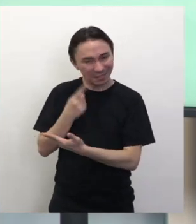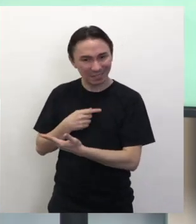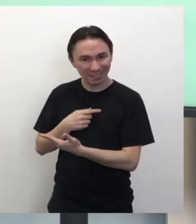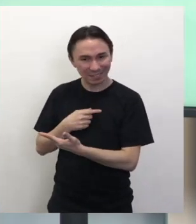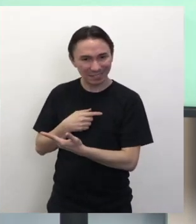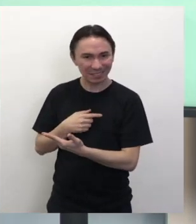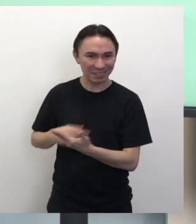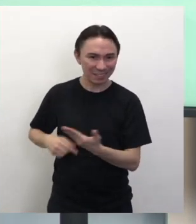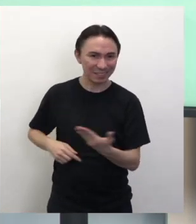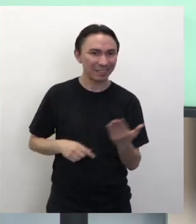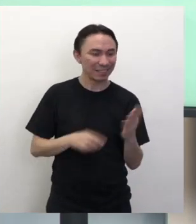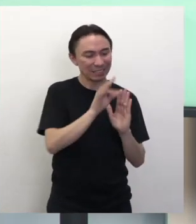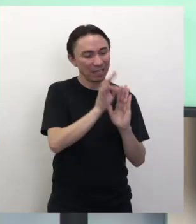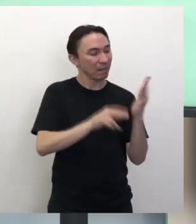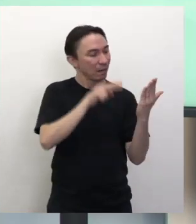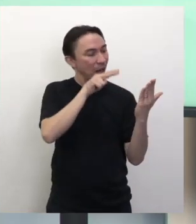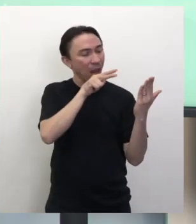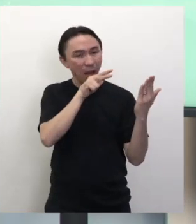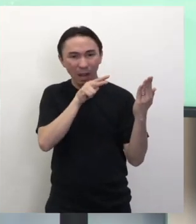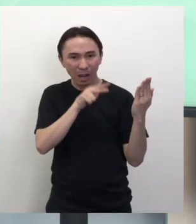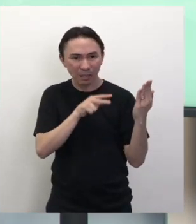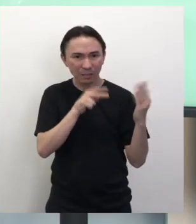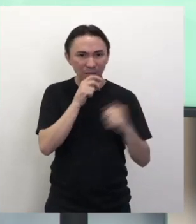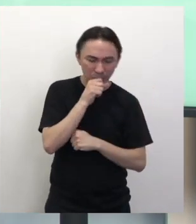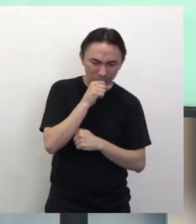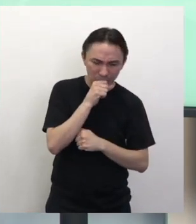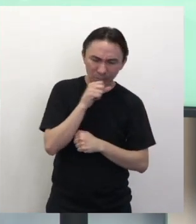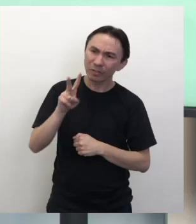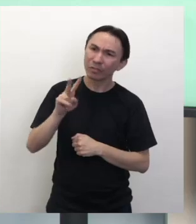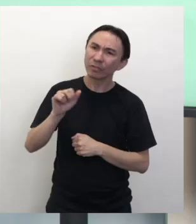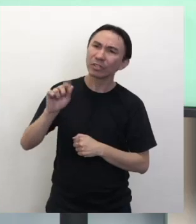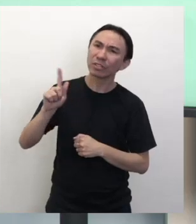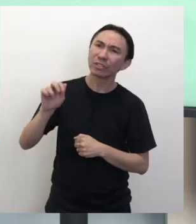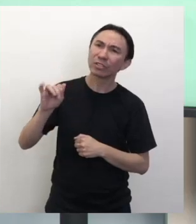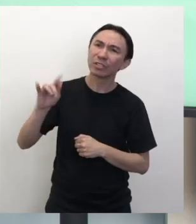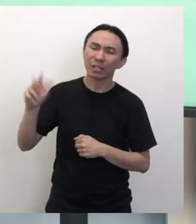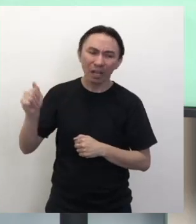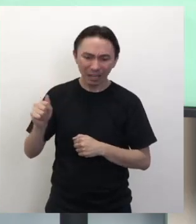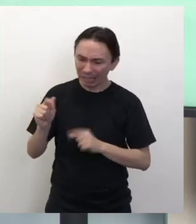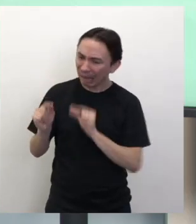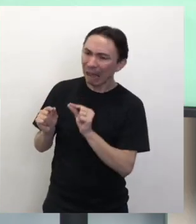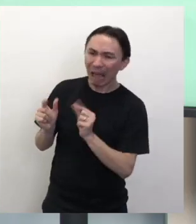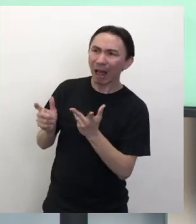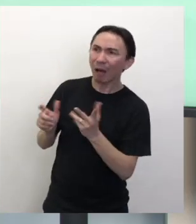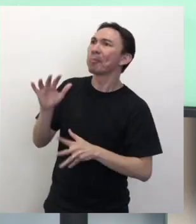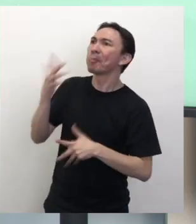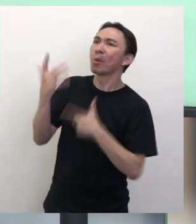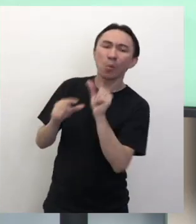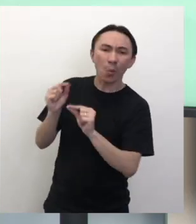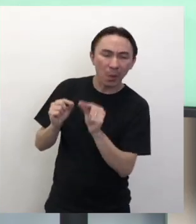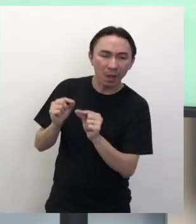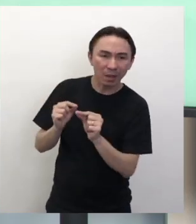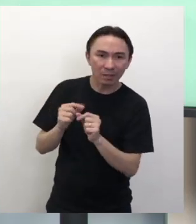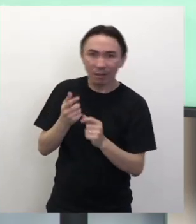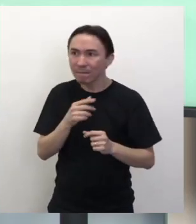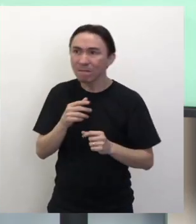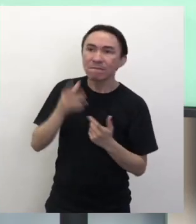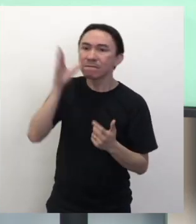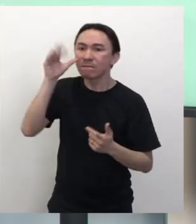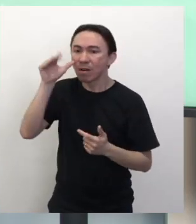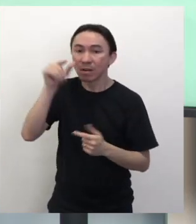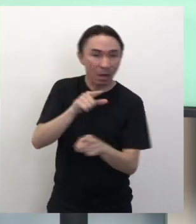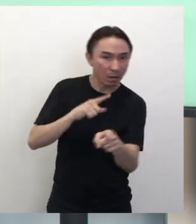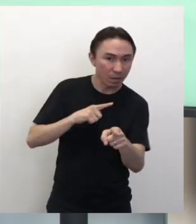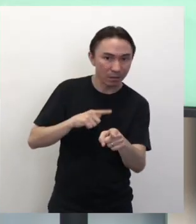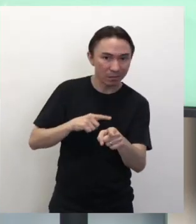texto desse e não vai viajar na história, né? Ficar pensando quem é Virgília, o que está acontecendo e tal. Mas olha a questão, parece que é para